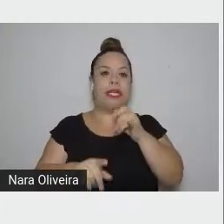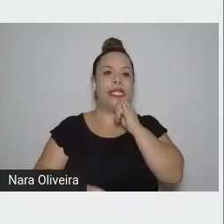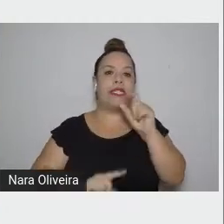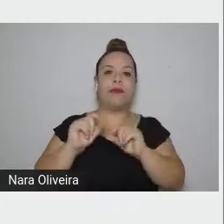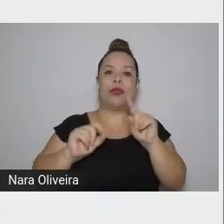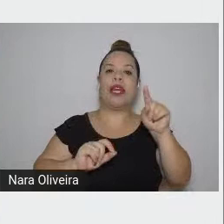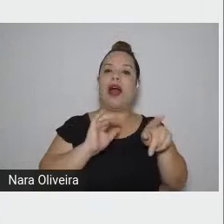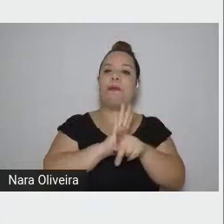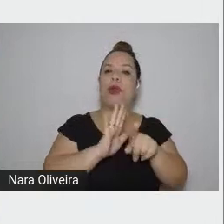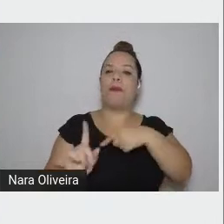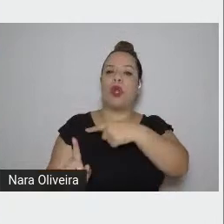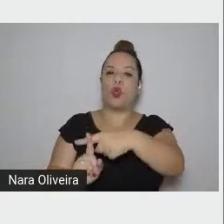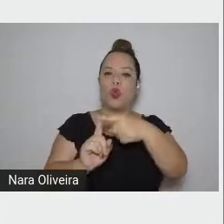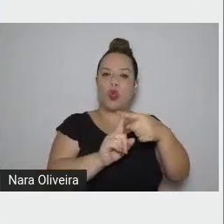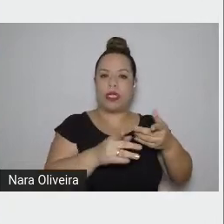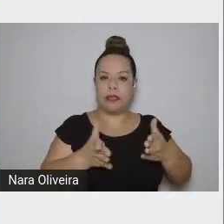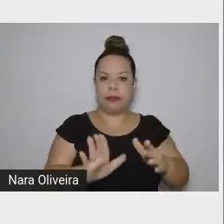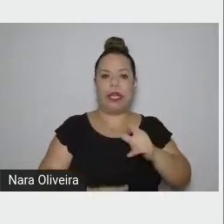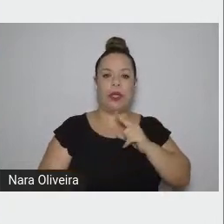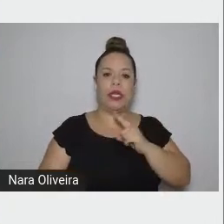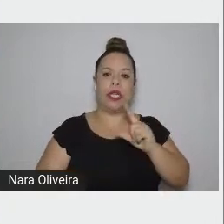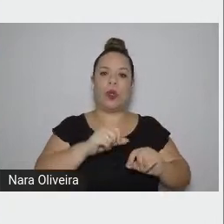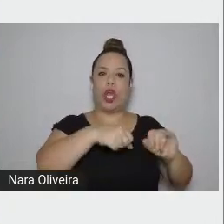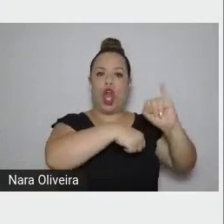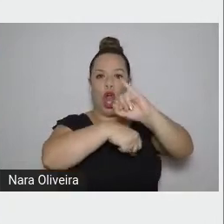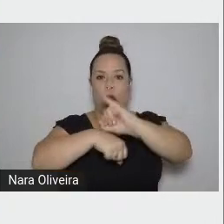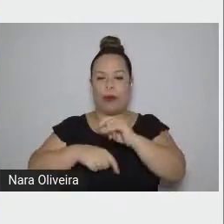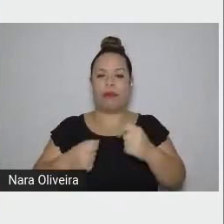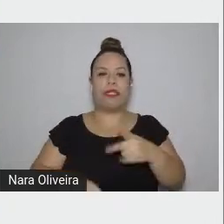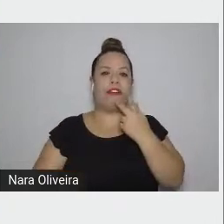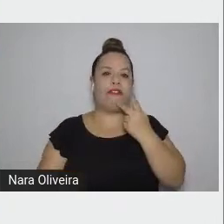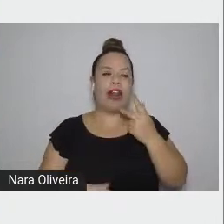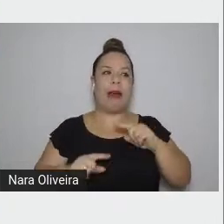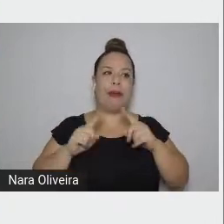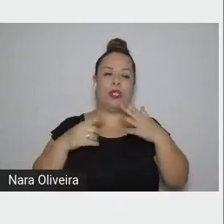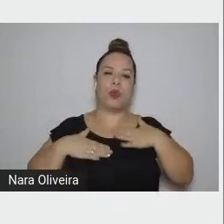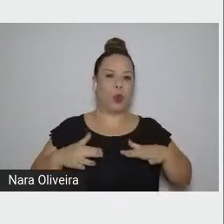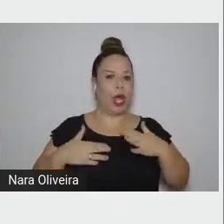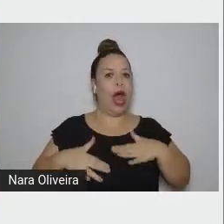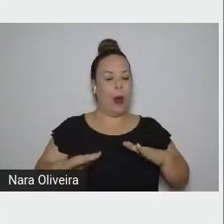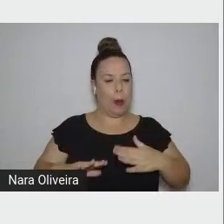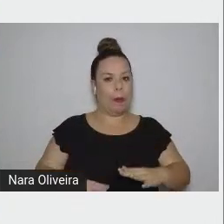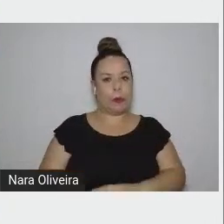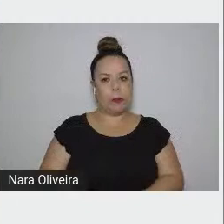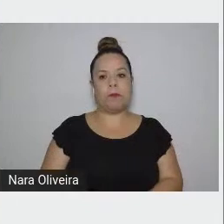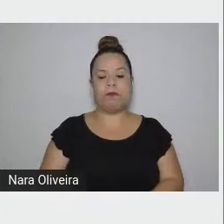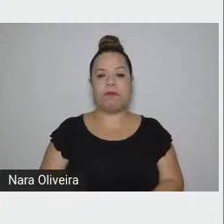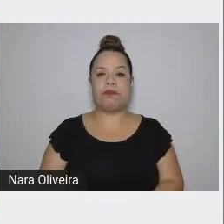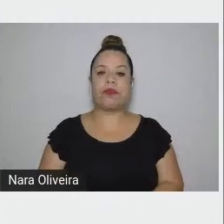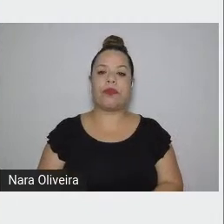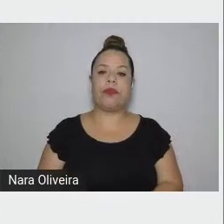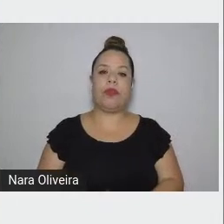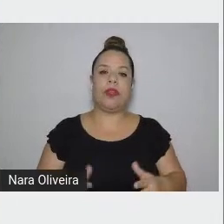precisariam ser comentadas com muita calma. o senhor José,